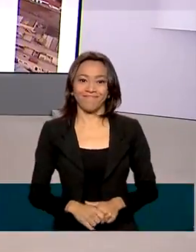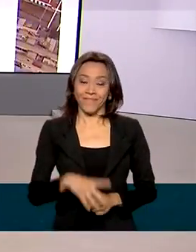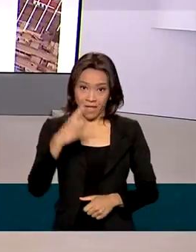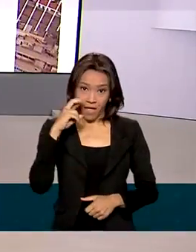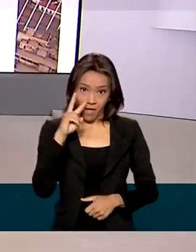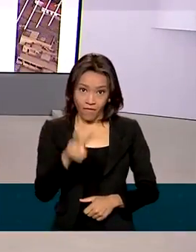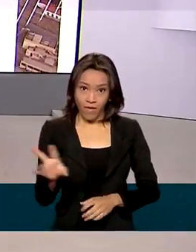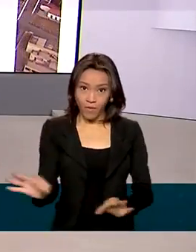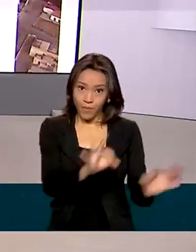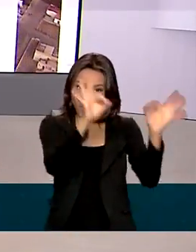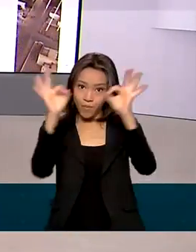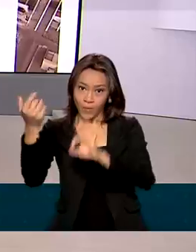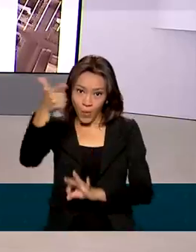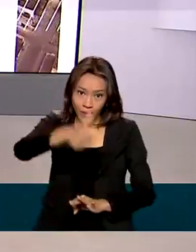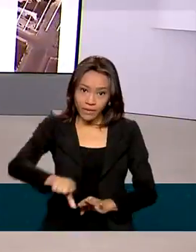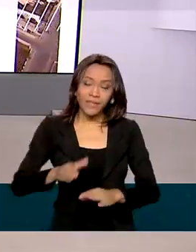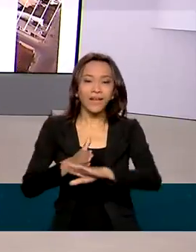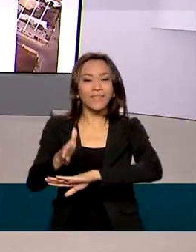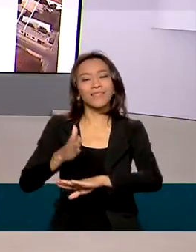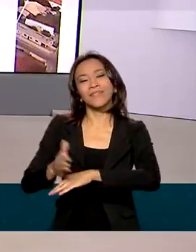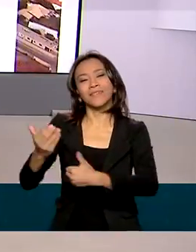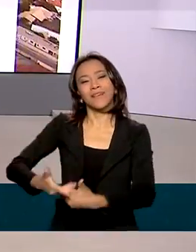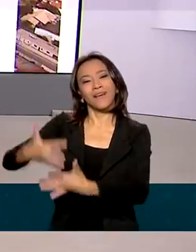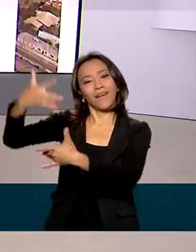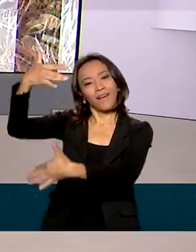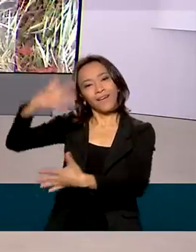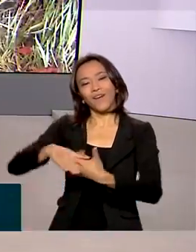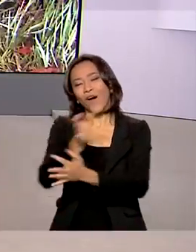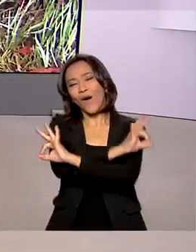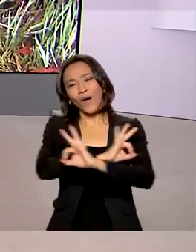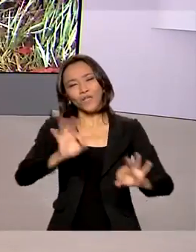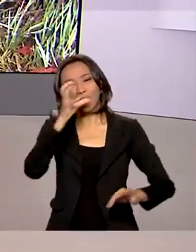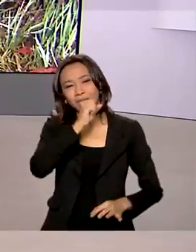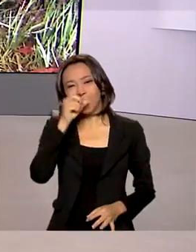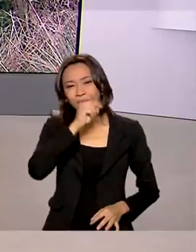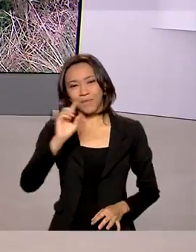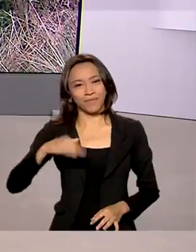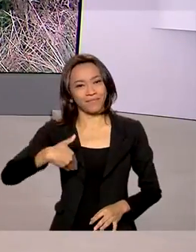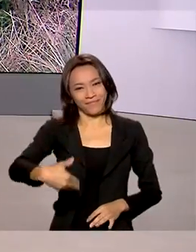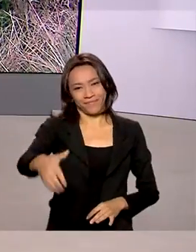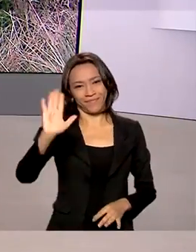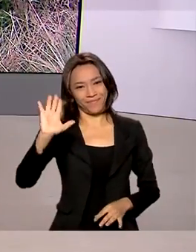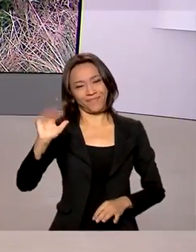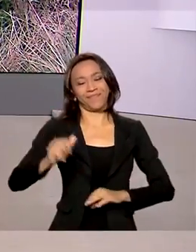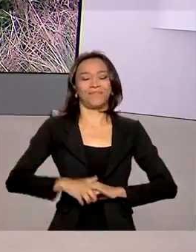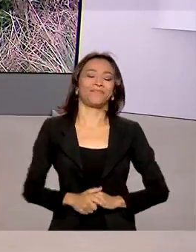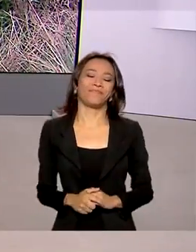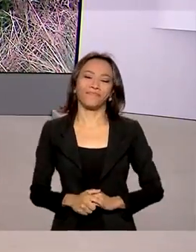as reportagens de hoje, acesse as nossas redes sociais. Um ótimo fim de semana para você e até a próxima. Tchau, tchau.